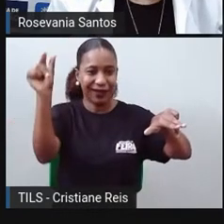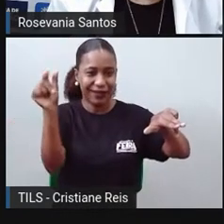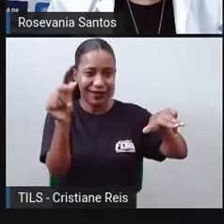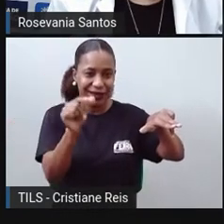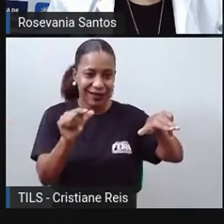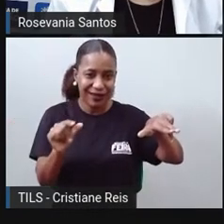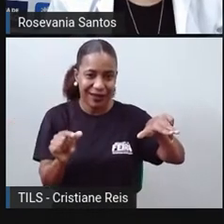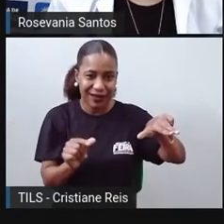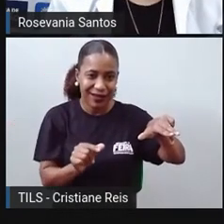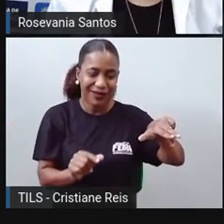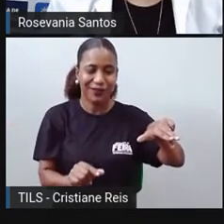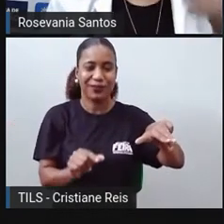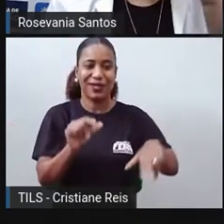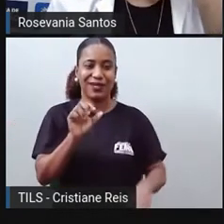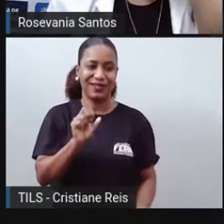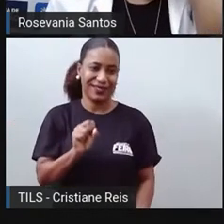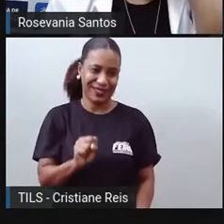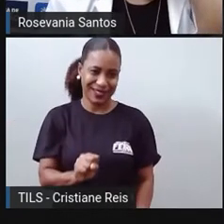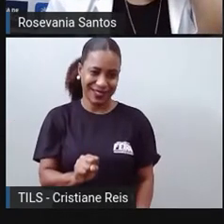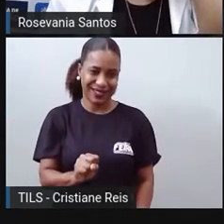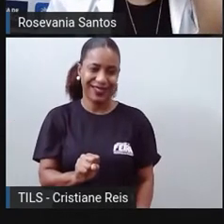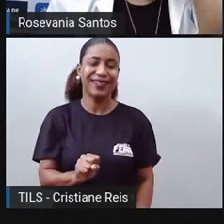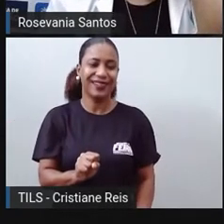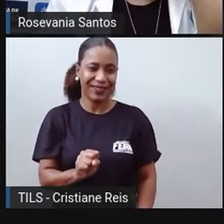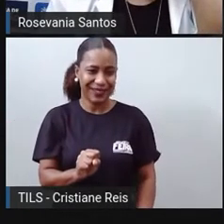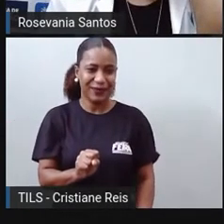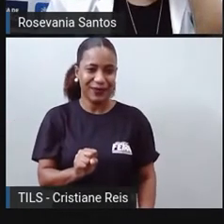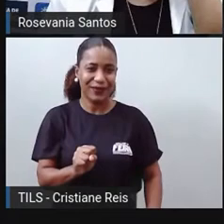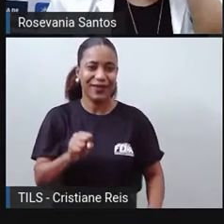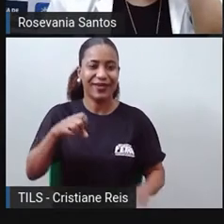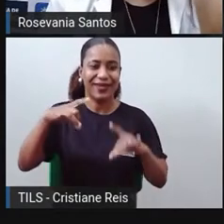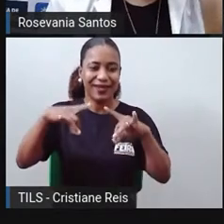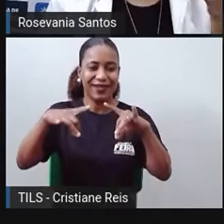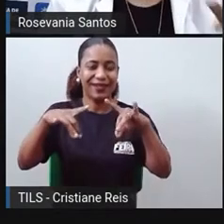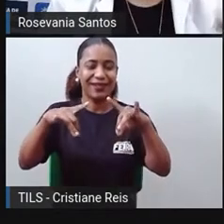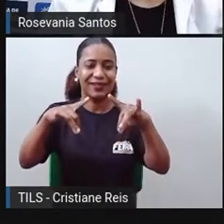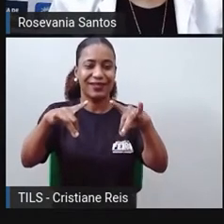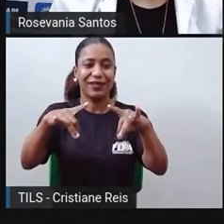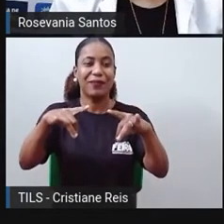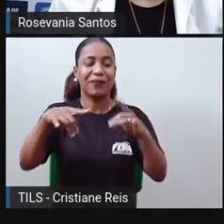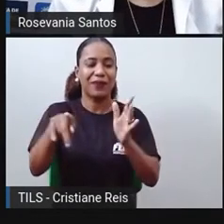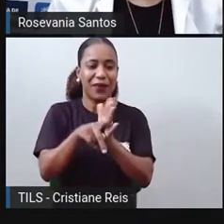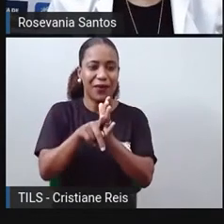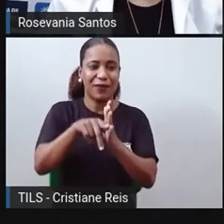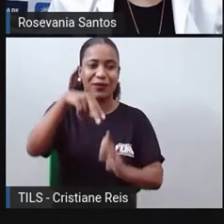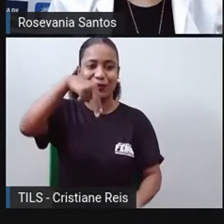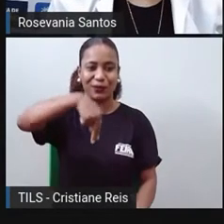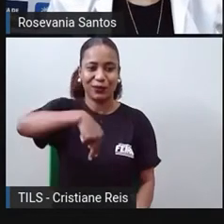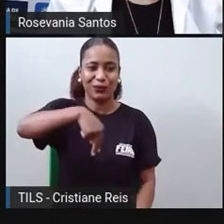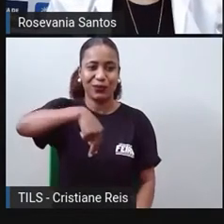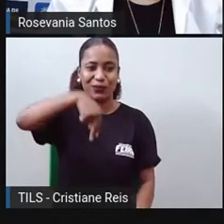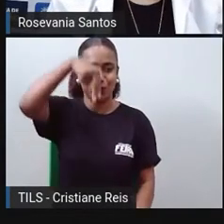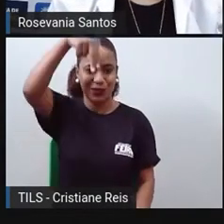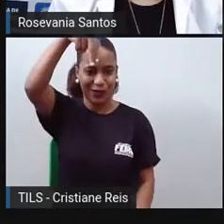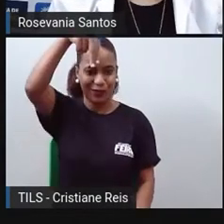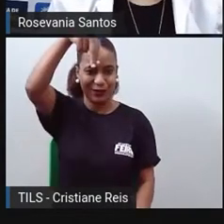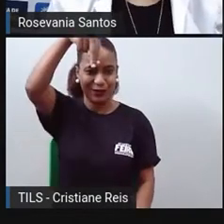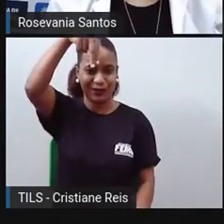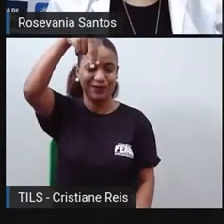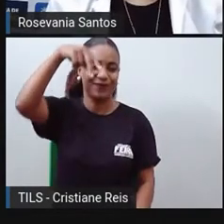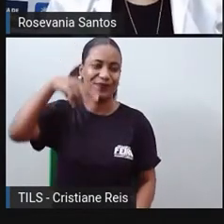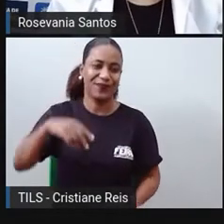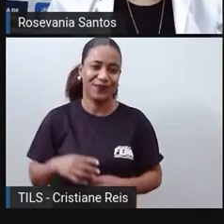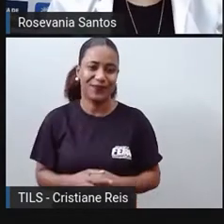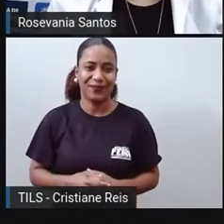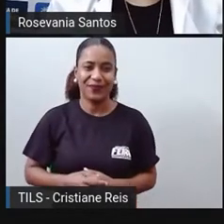para pegar a Austrália e botar nessa parte do norte, da linha do norte. Não sei se vocês se recordam